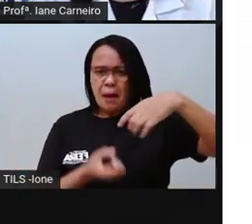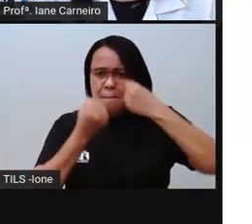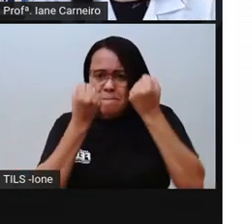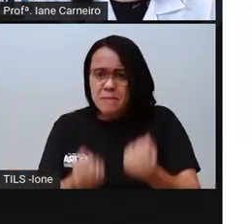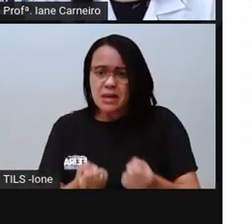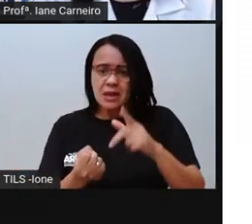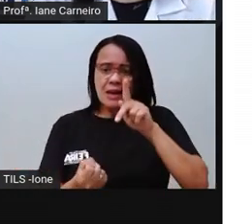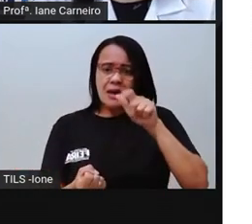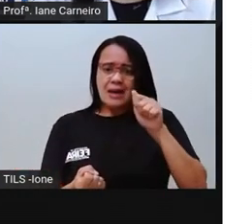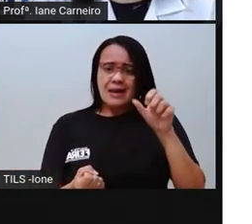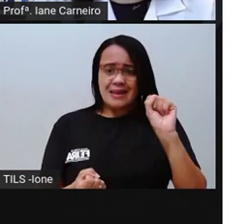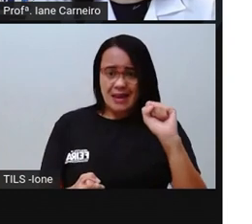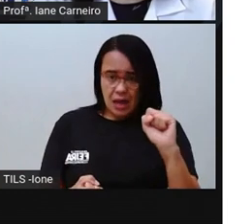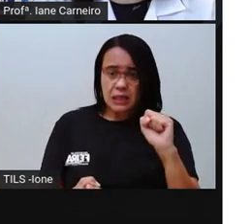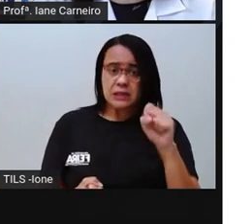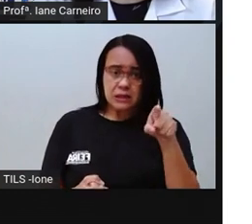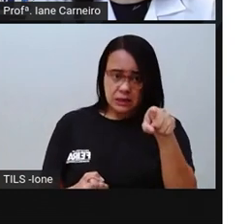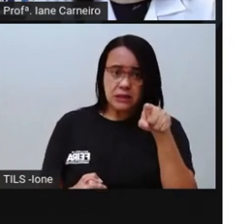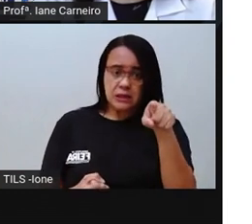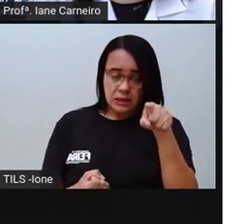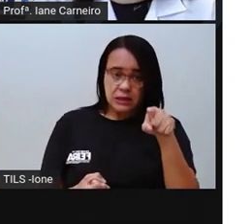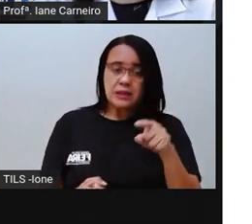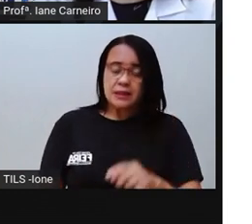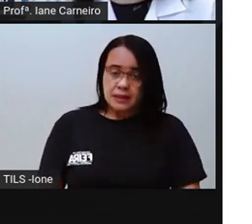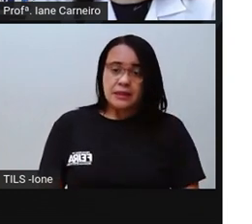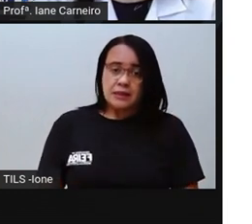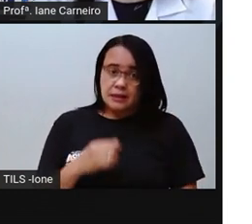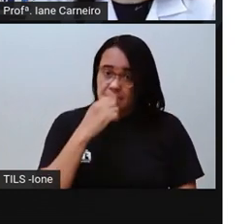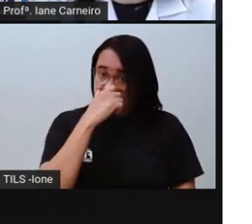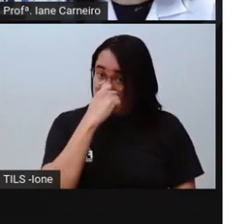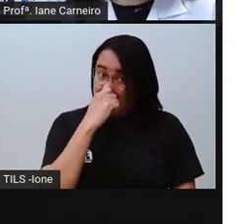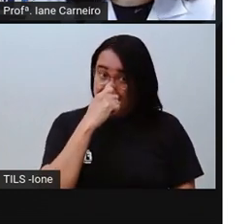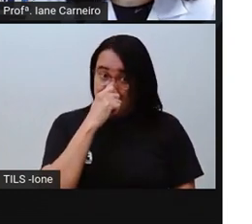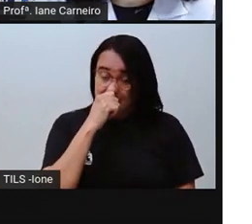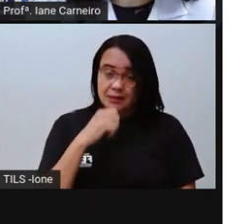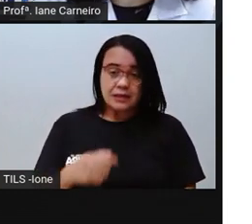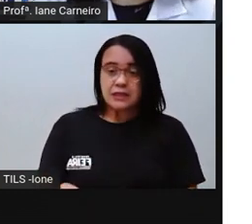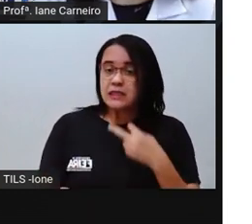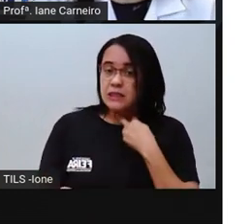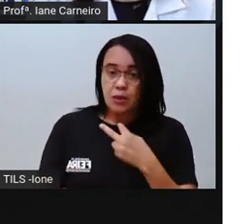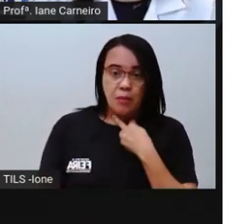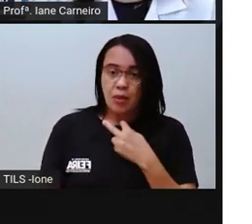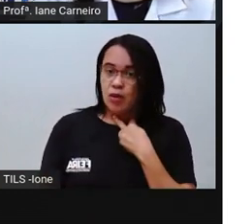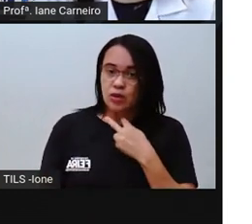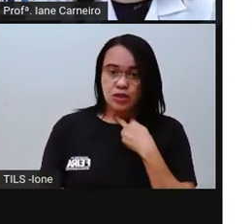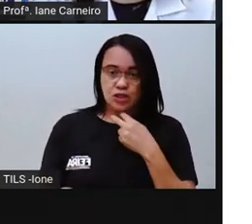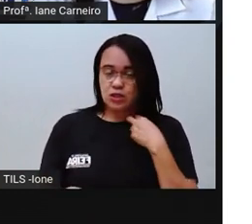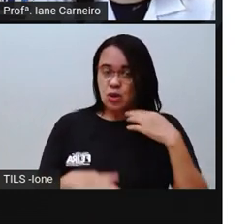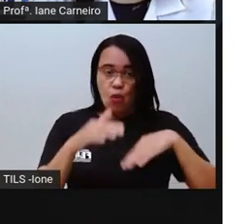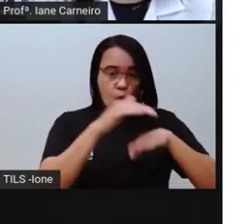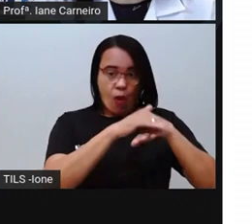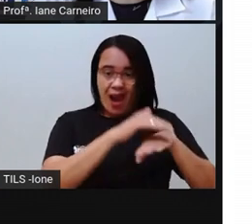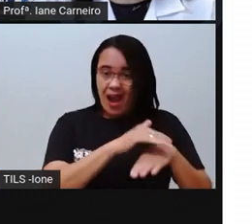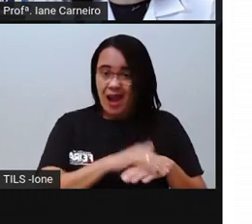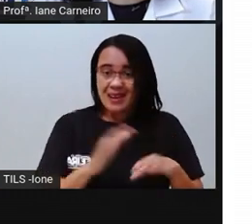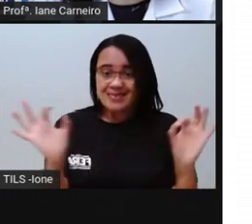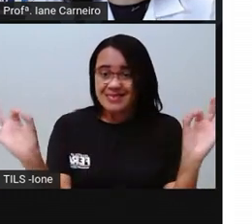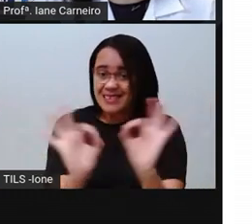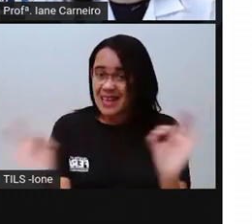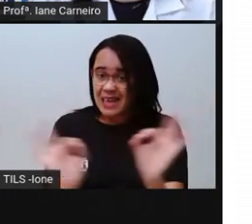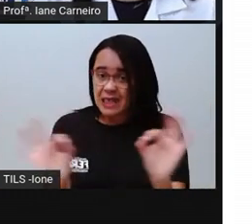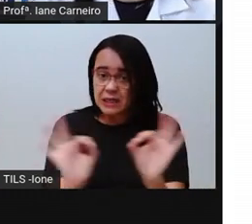ele... A gente também não pode colocar aqui, ó. Tem algumas pessoas que colocam saco plástico, né? Guardam as coisinhas aqui em cima do